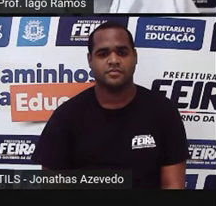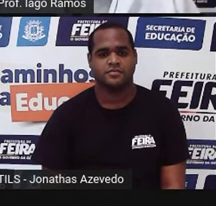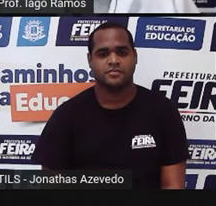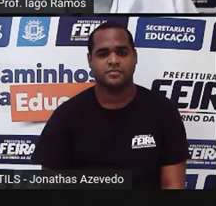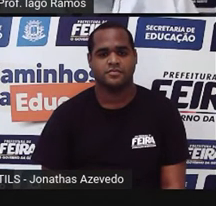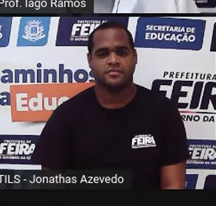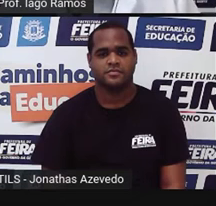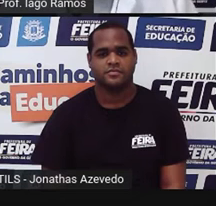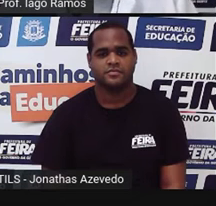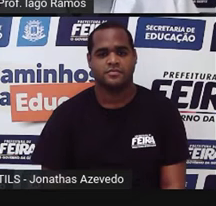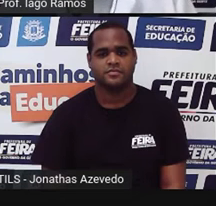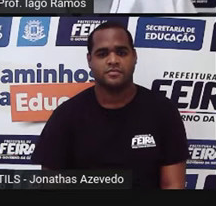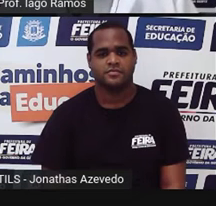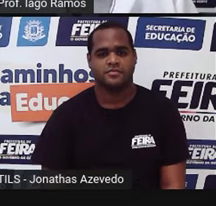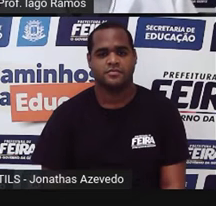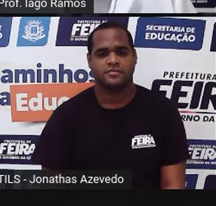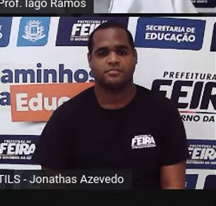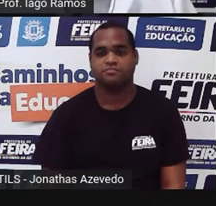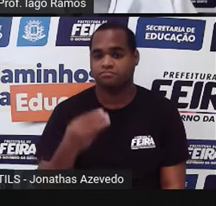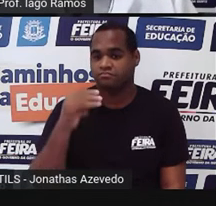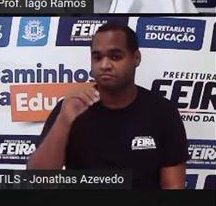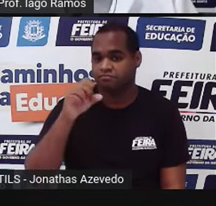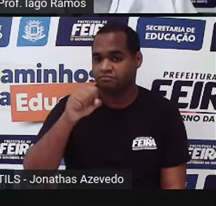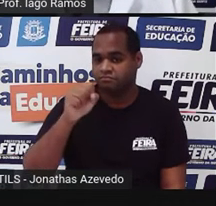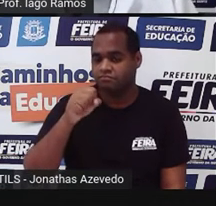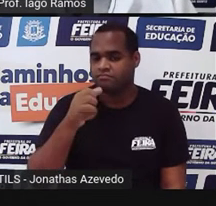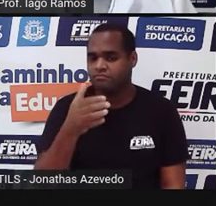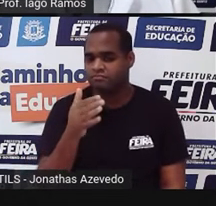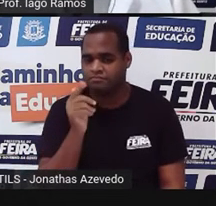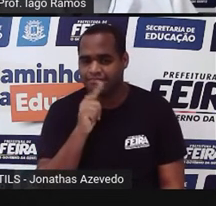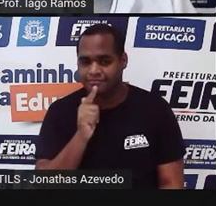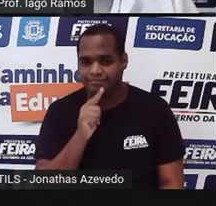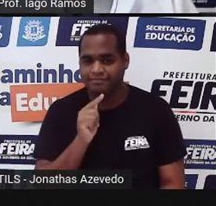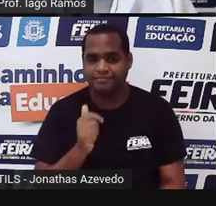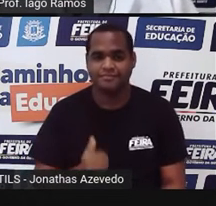Estamos chegando nos 30 segundos, será que você já fez?